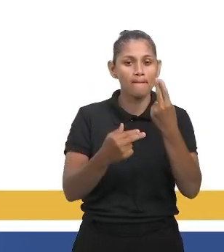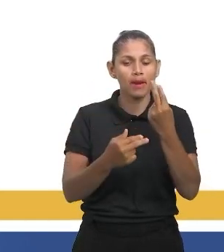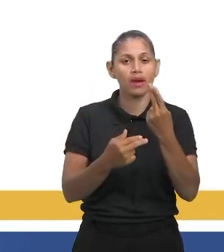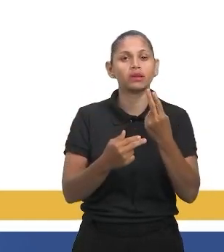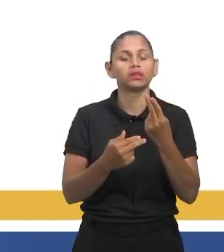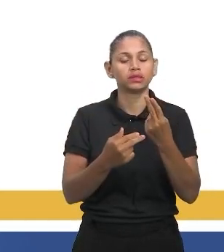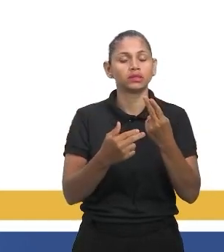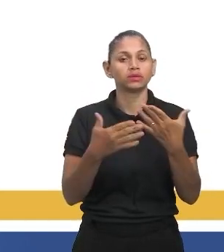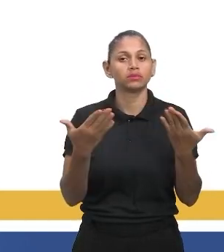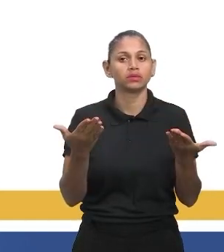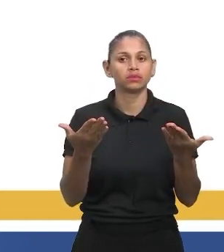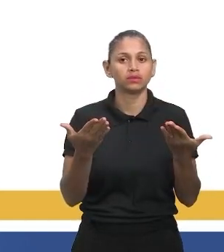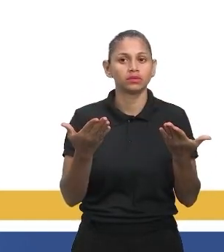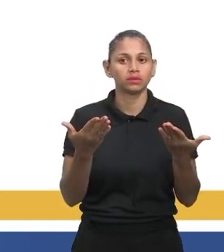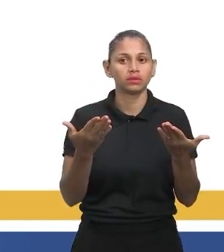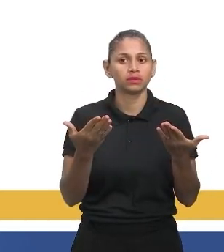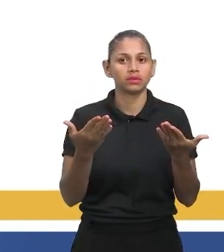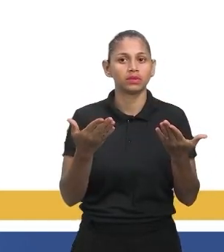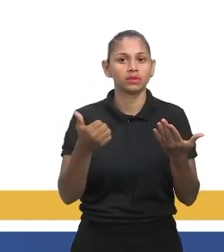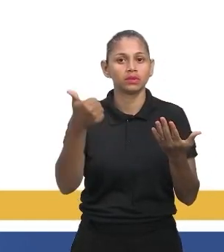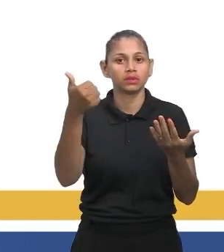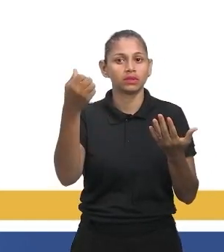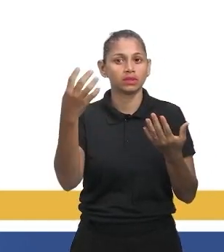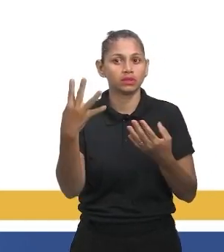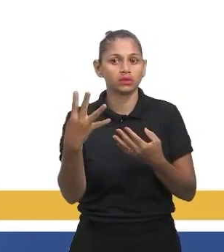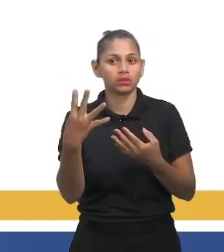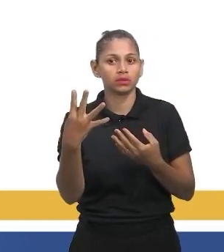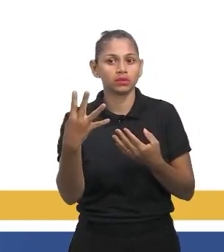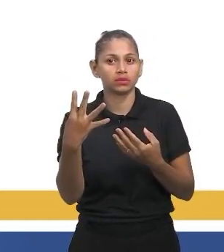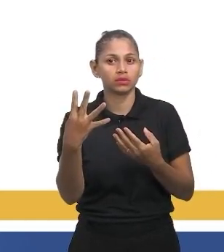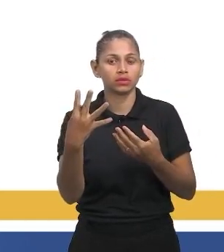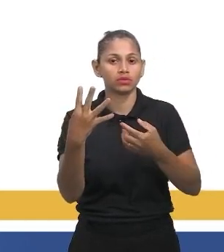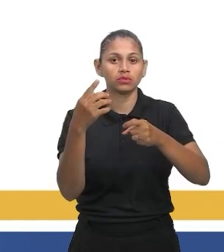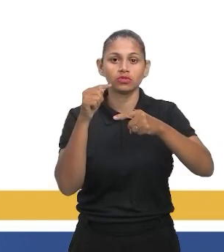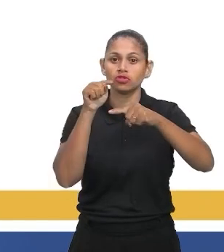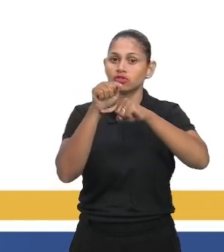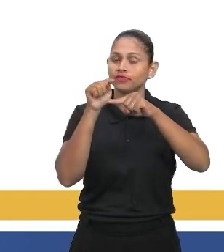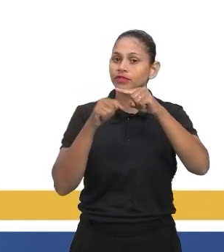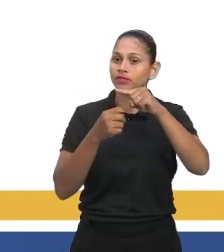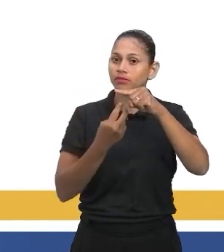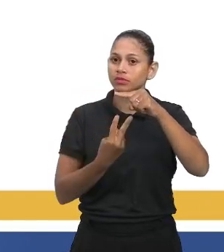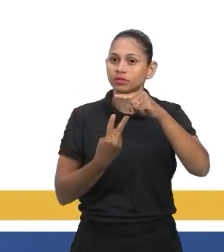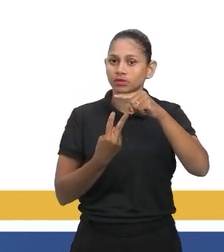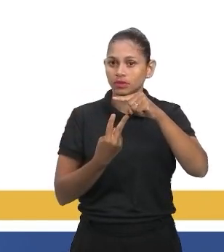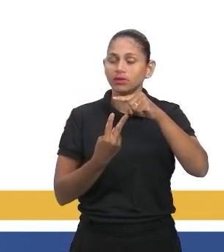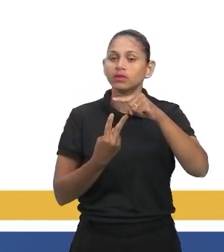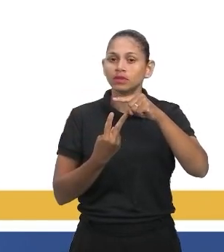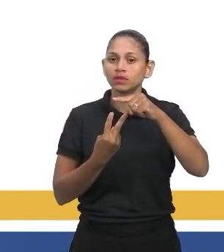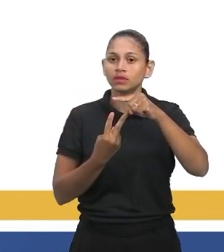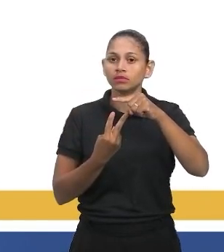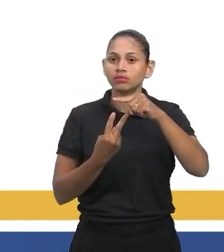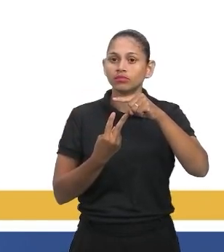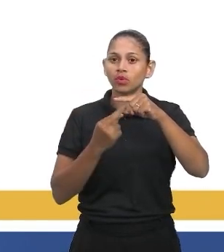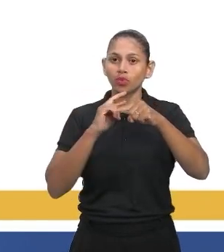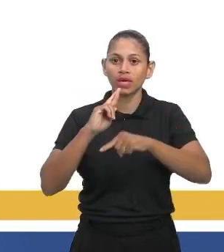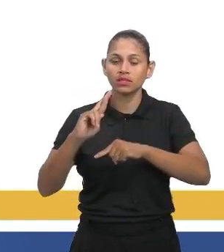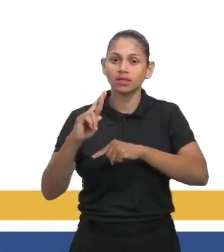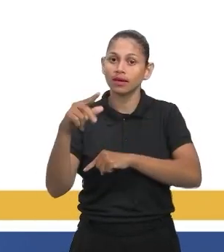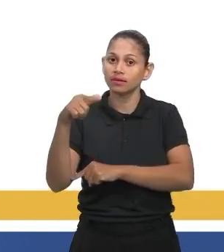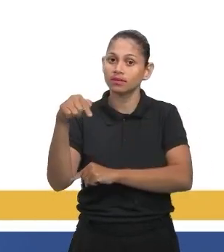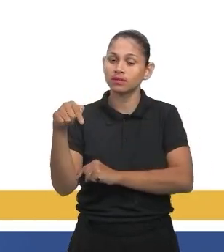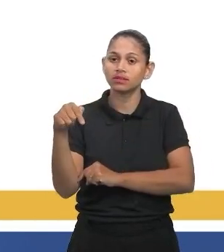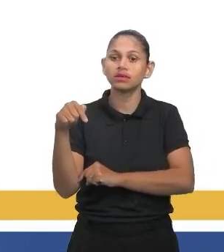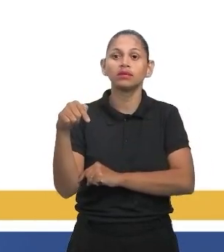fazer o quê? São 14 termos? Eu pego 14 e divido por 2, que dá quanto? Dá 7. Então,